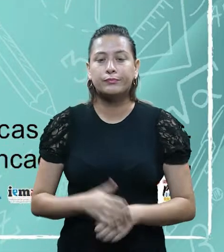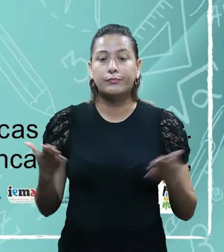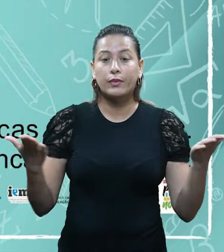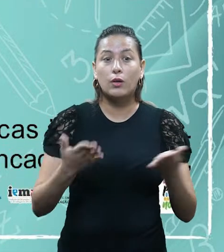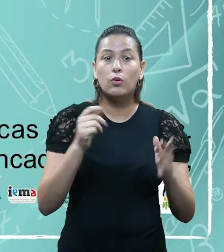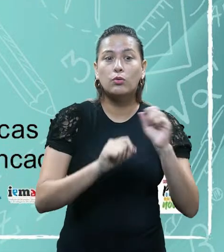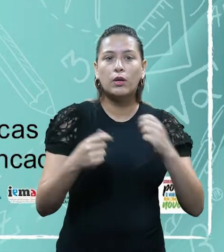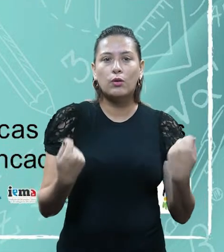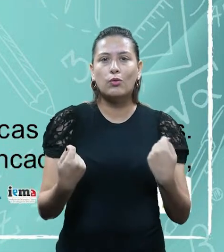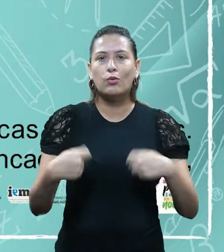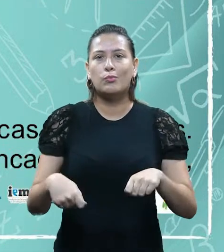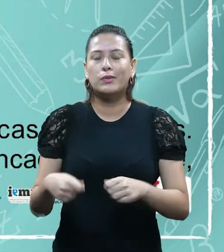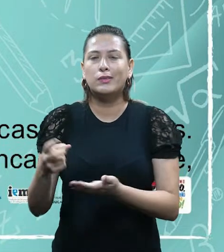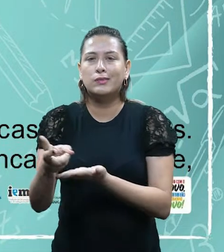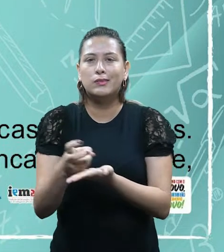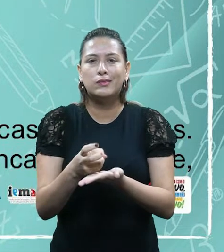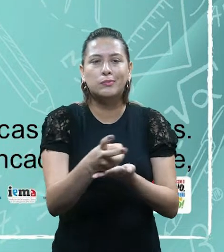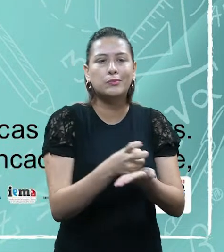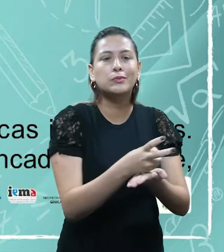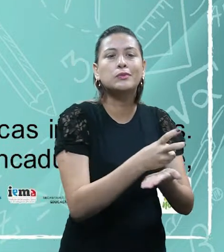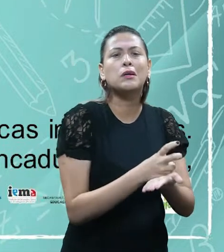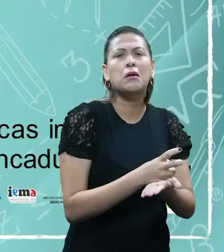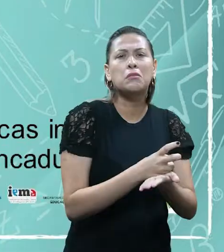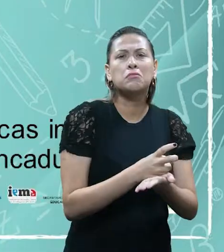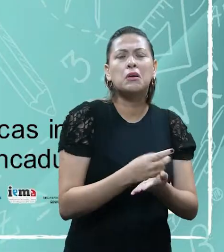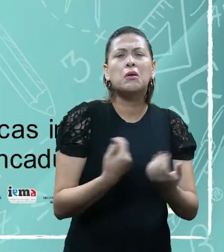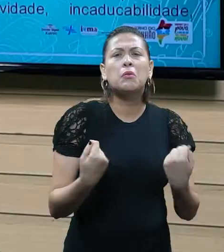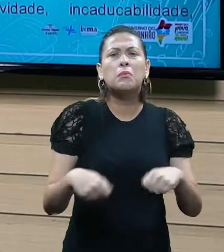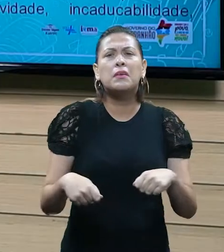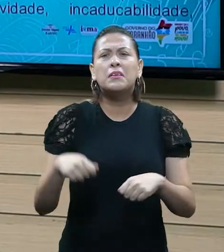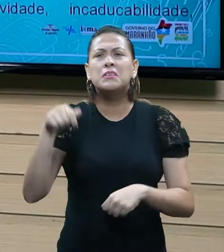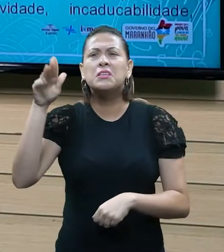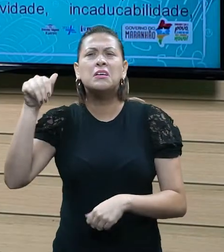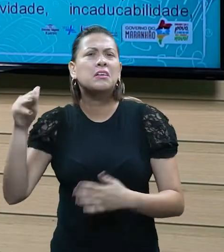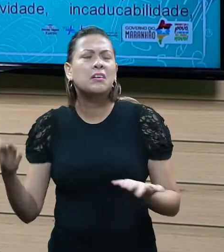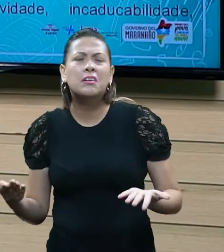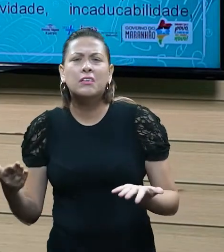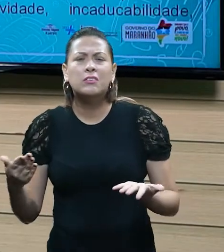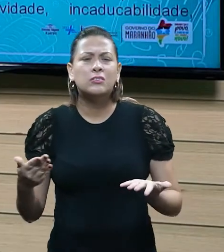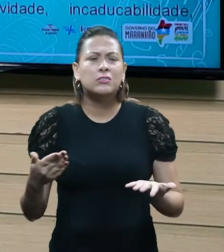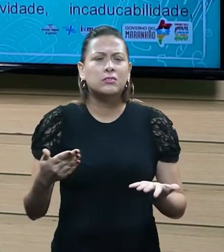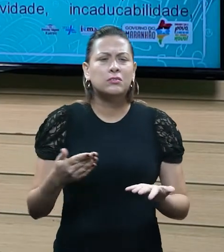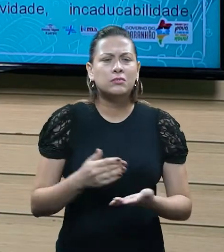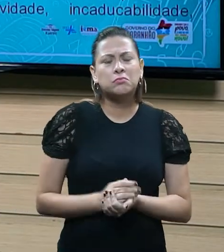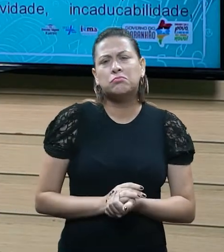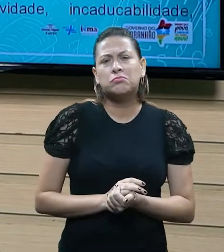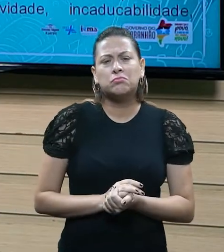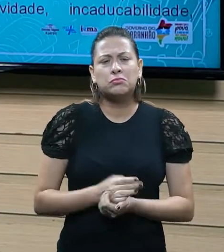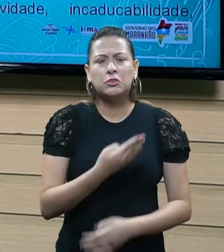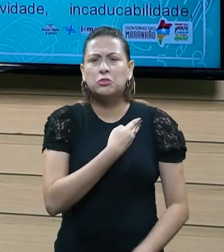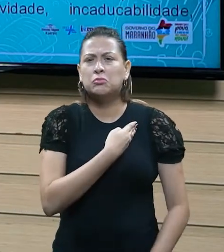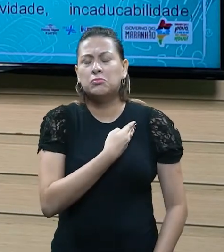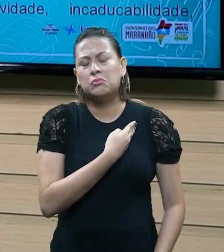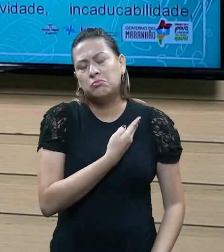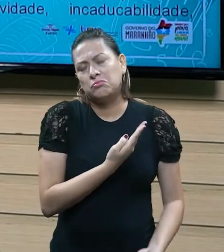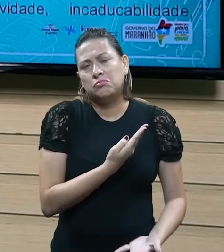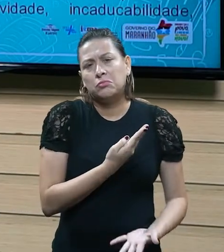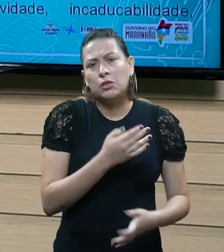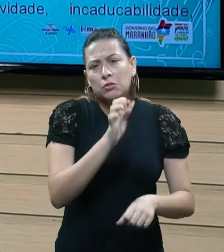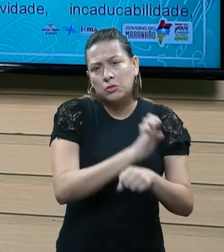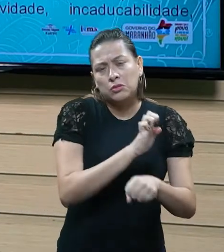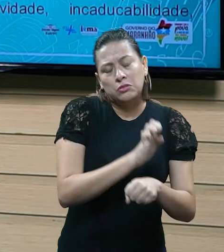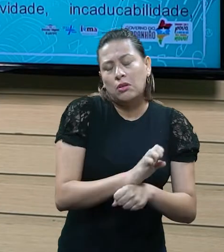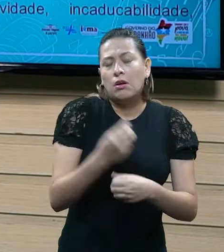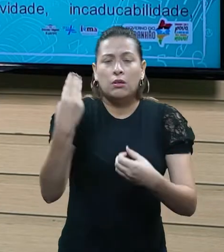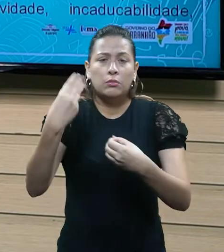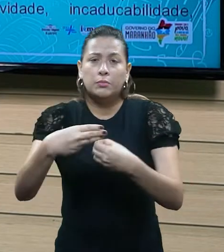competência tributária. Quem é que tem competência? Quem deu competência, né, para os Estados, municípios, para os entes federativos? Quem é que deu,